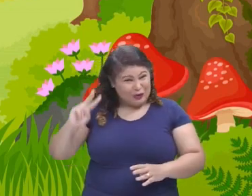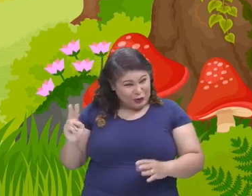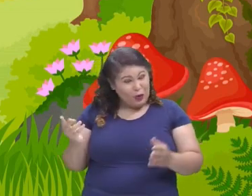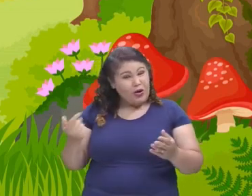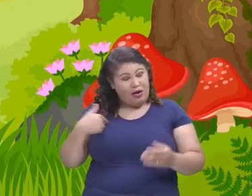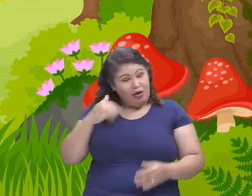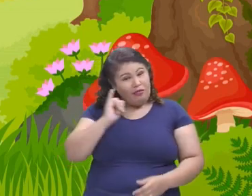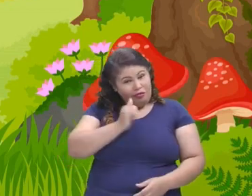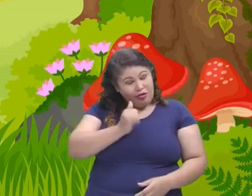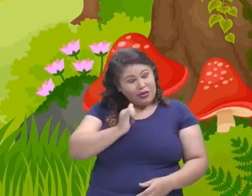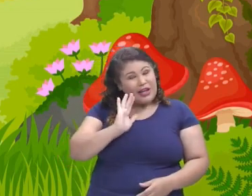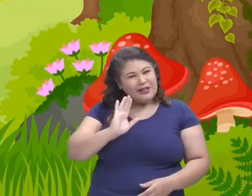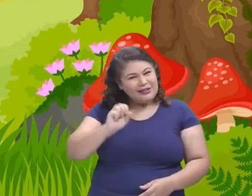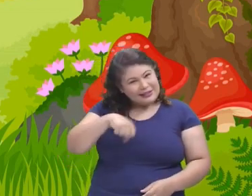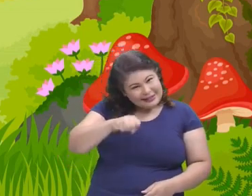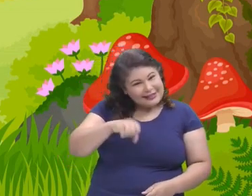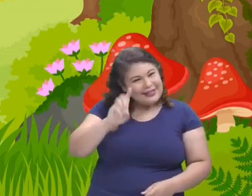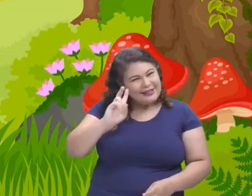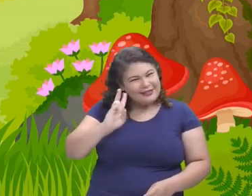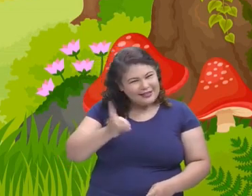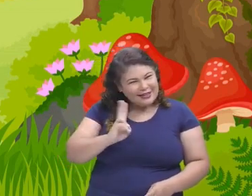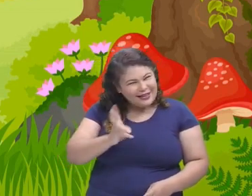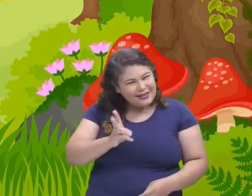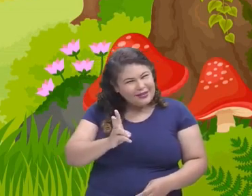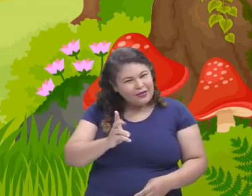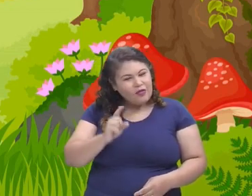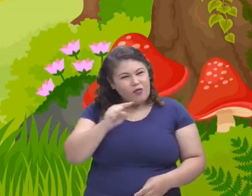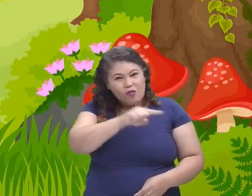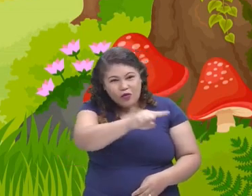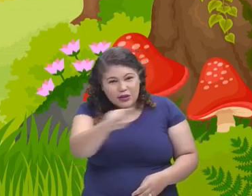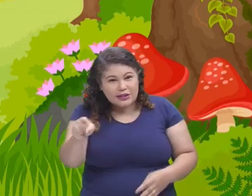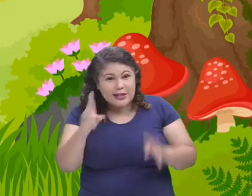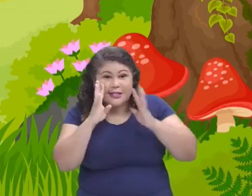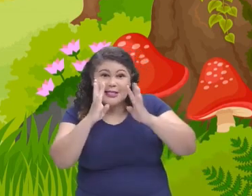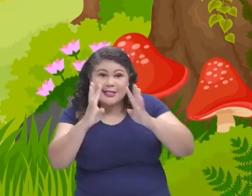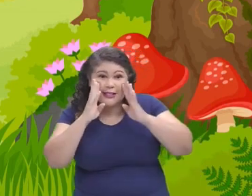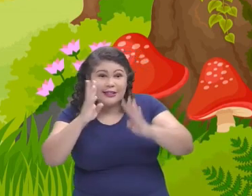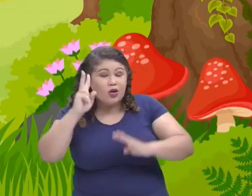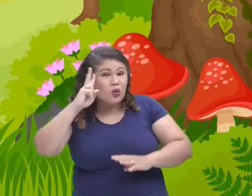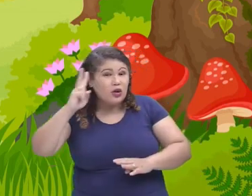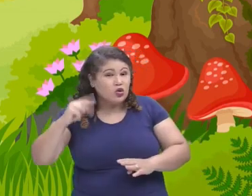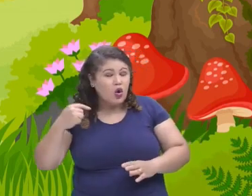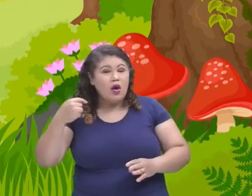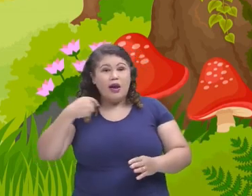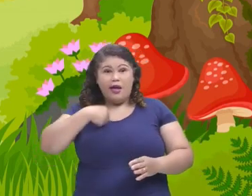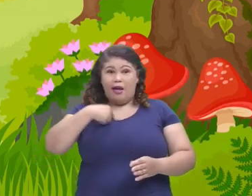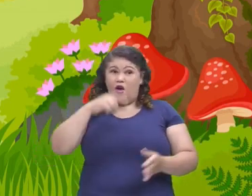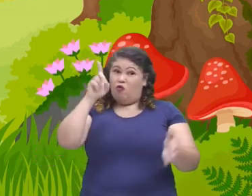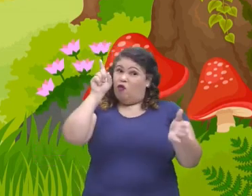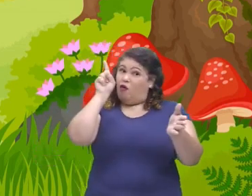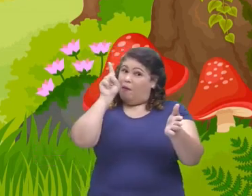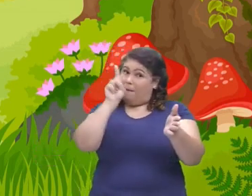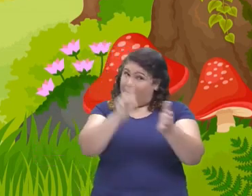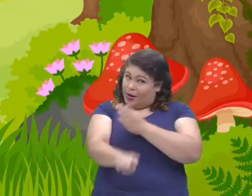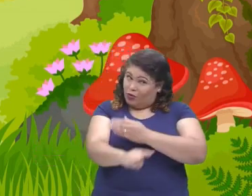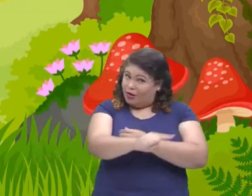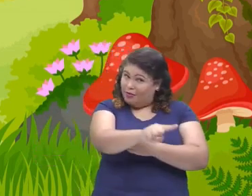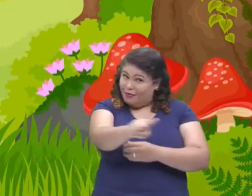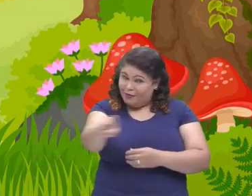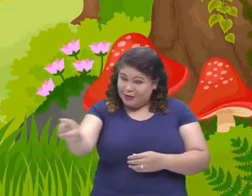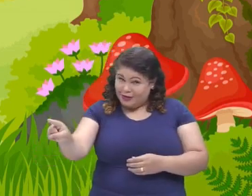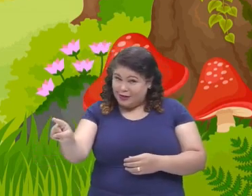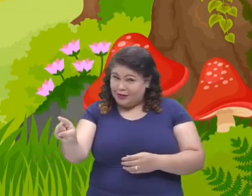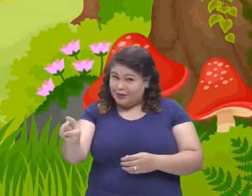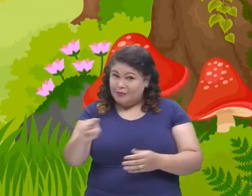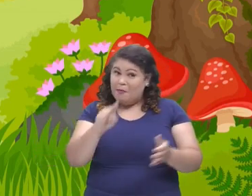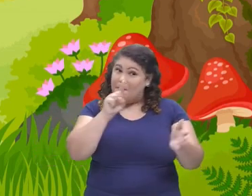hoje, sim, não é? Vocês que prestaram bastante atenção, eu vou fazer umas perguntas muito importantes. Alguns